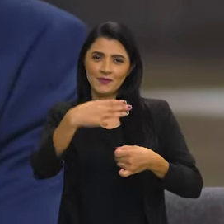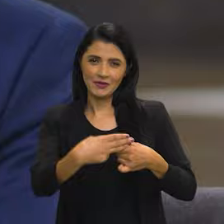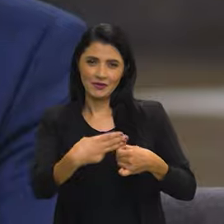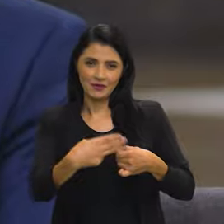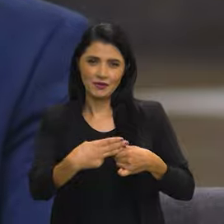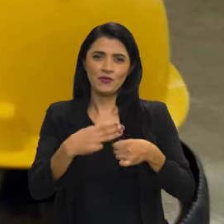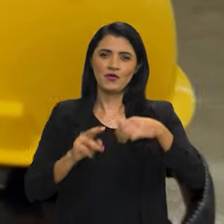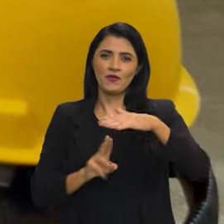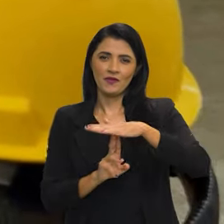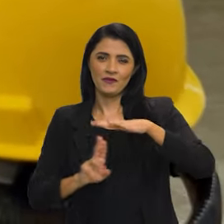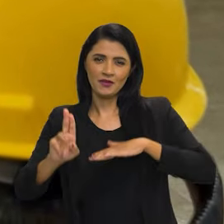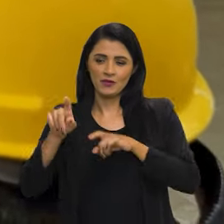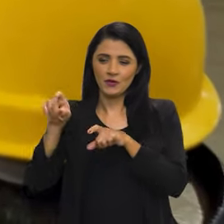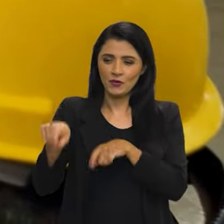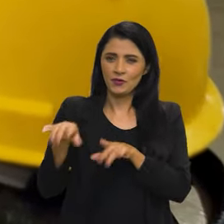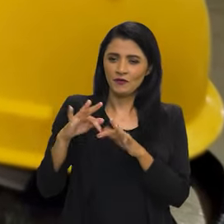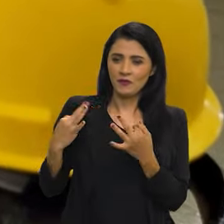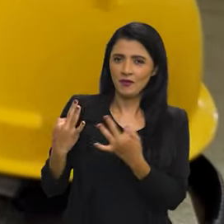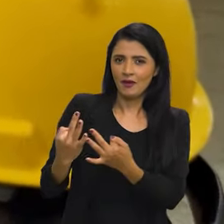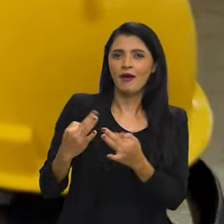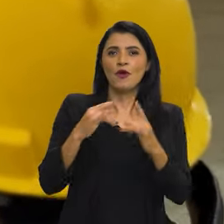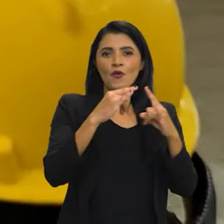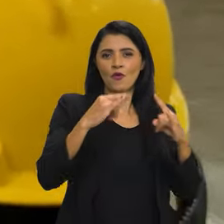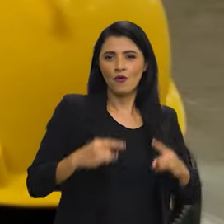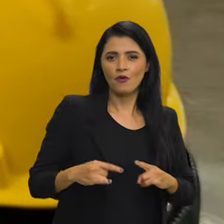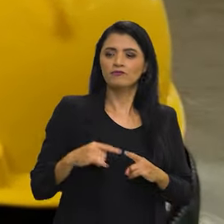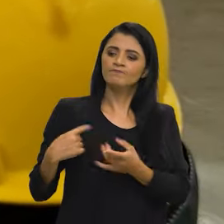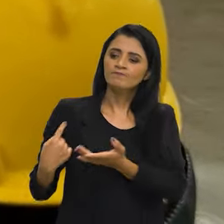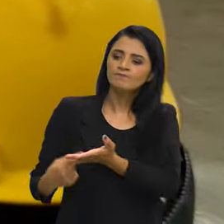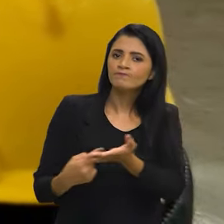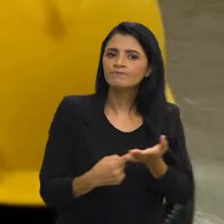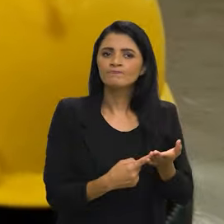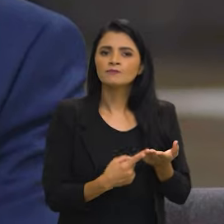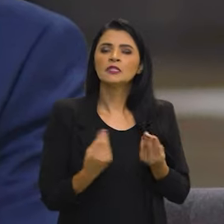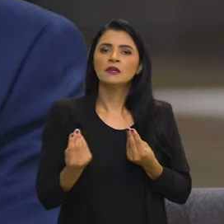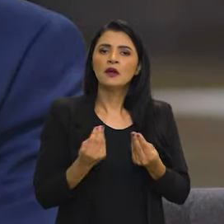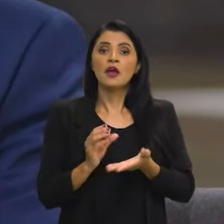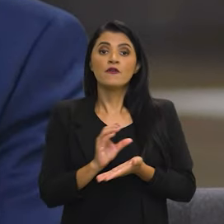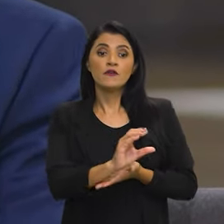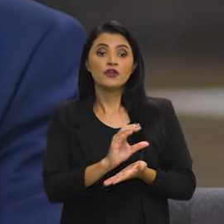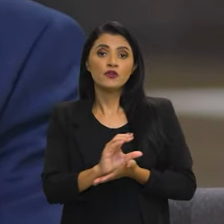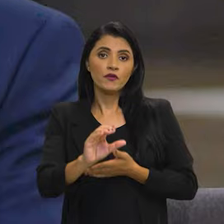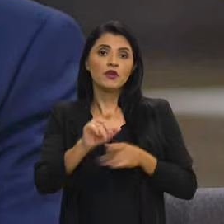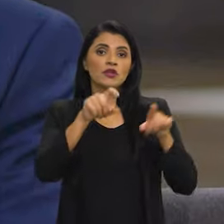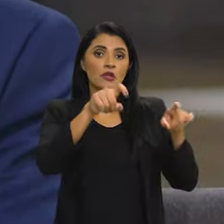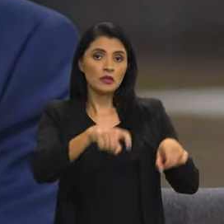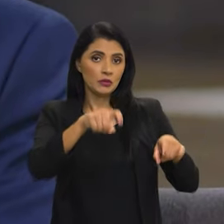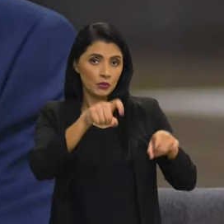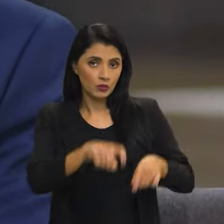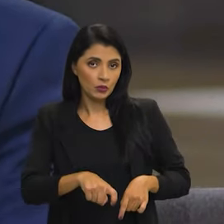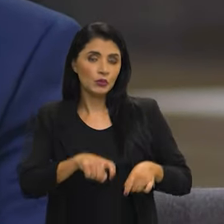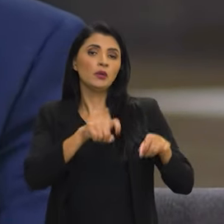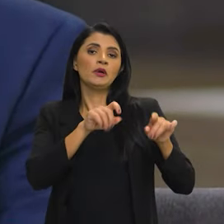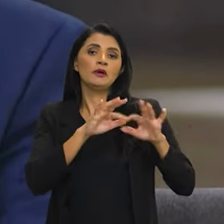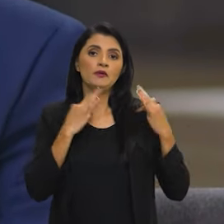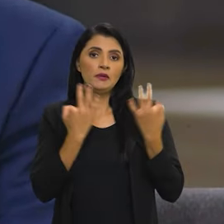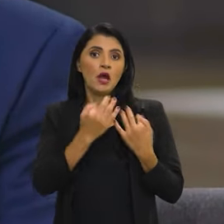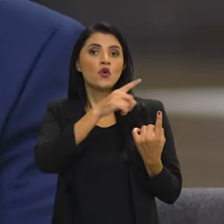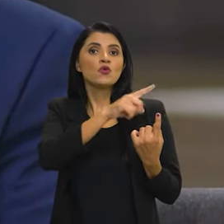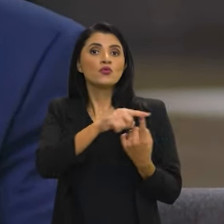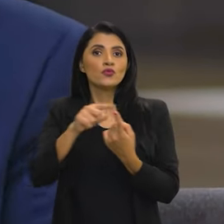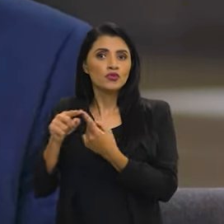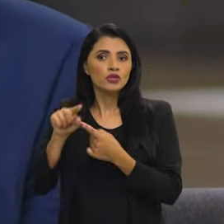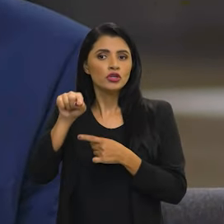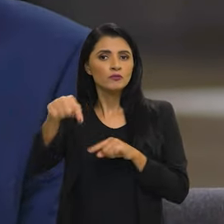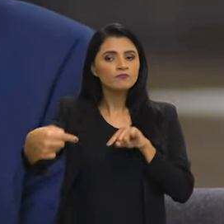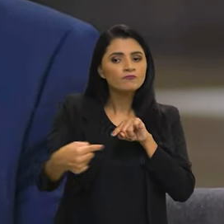universidades, com a agricultura familiar, com os assentamentos, onde a gente investe na agricultura familiar, no tipo de